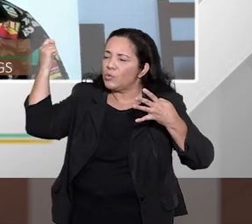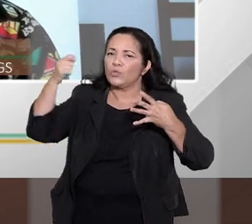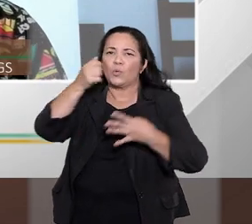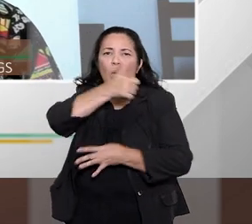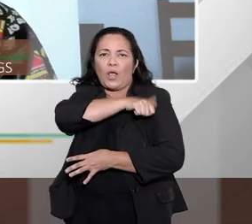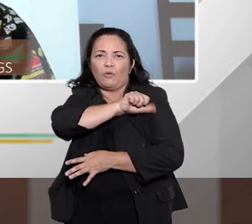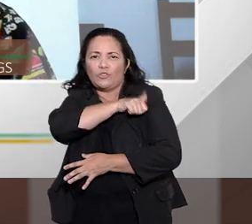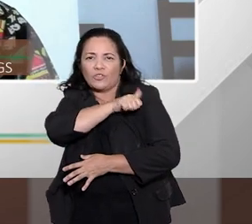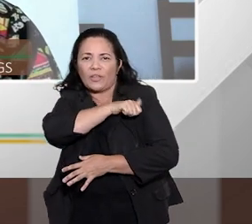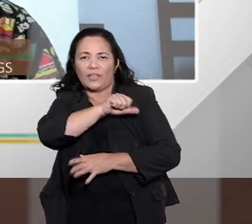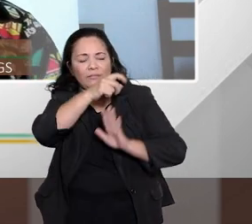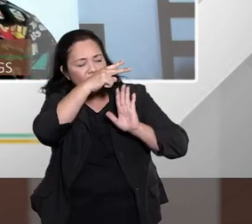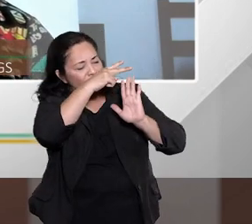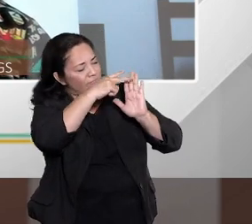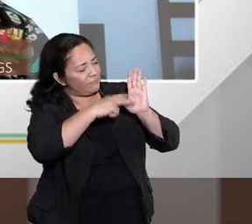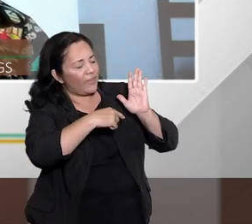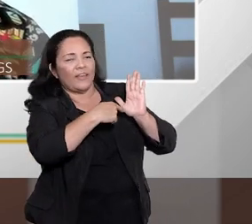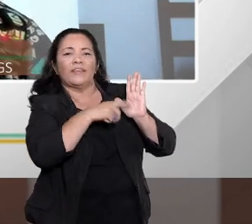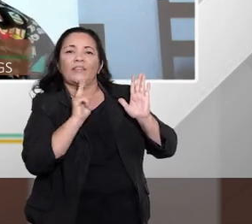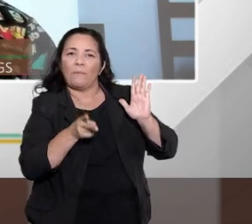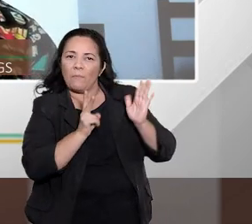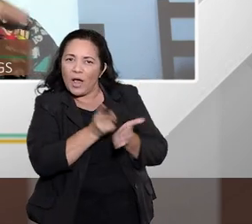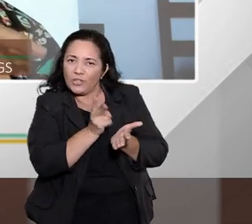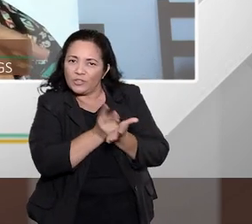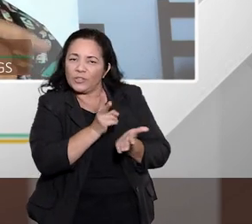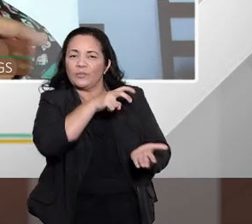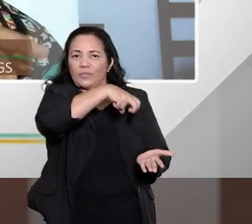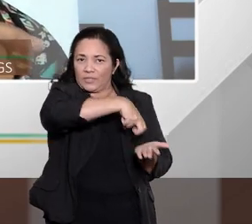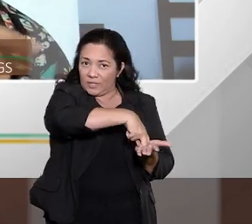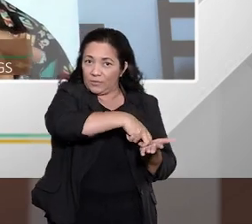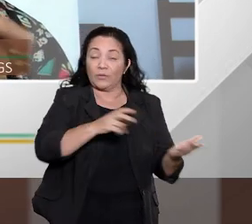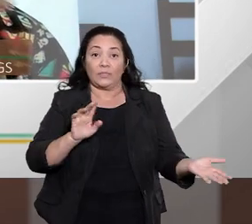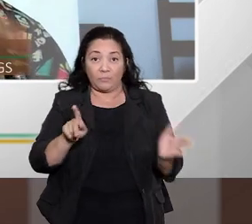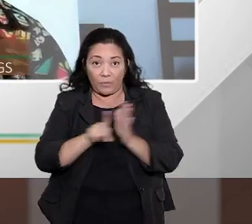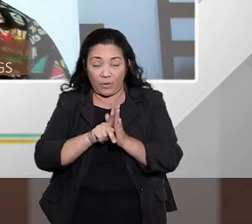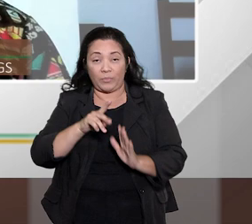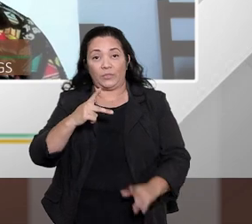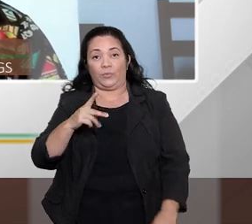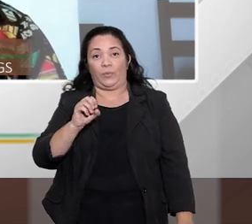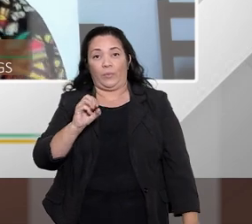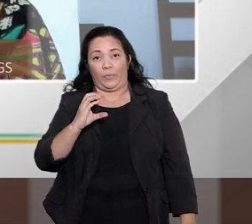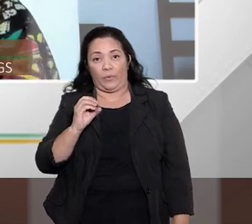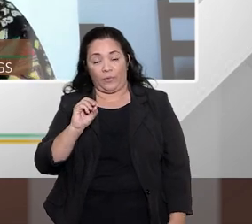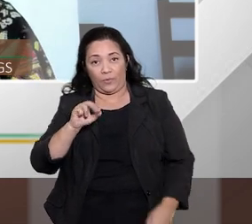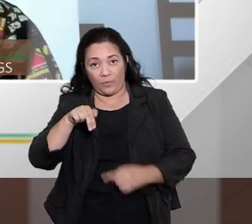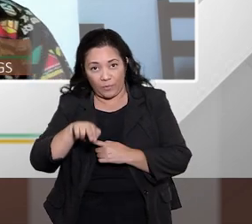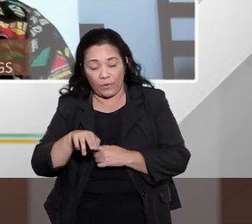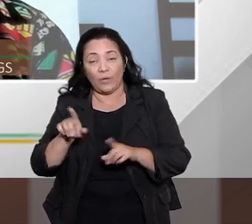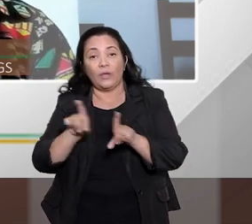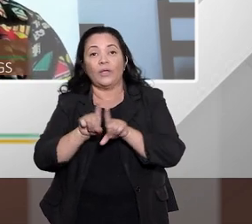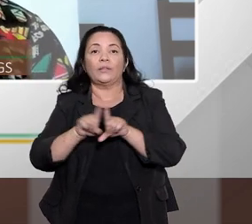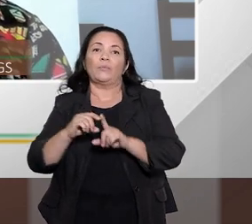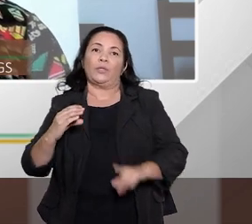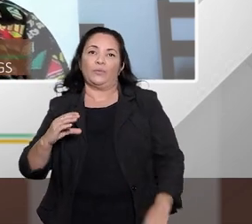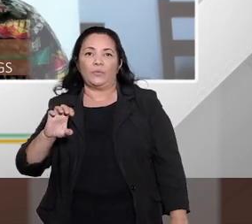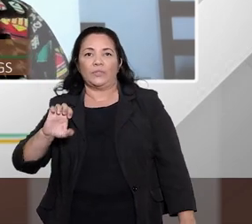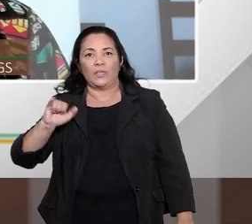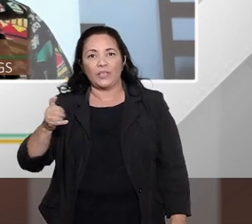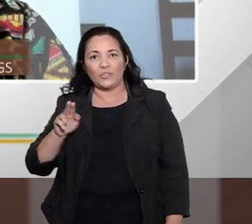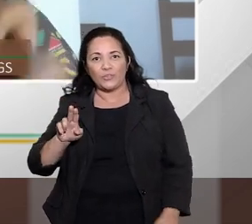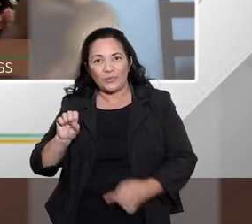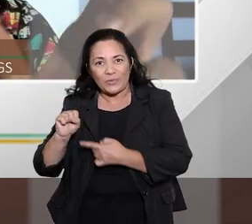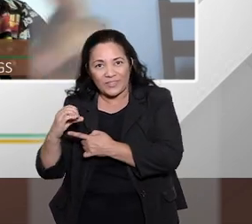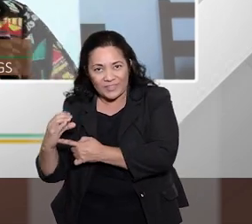que tem mantido essas sanções tanto as do PROCON as dos PROCONs quanto as dos SEJUSC